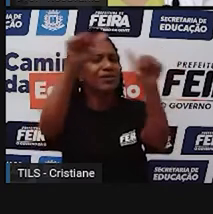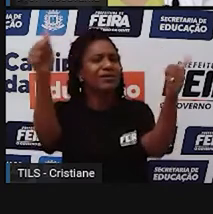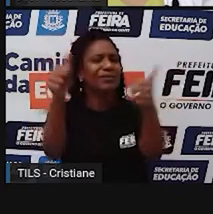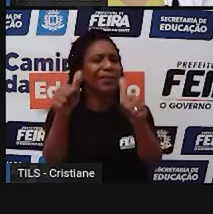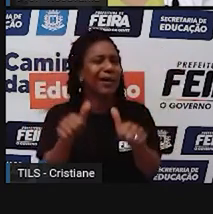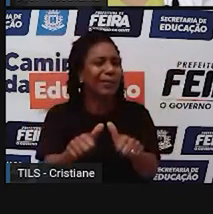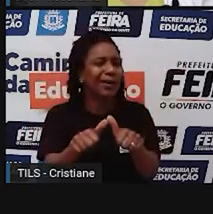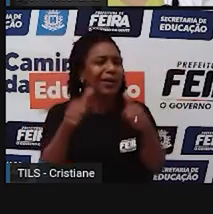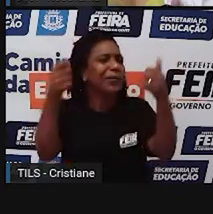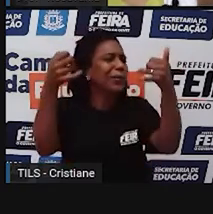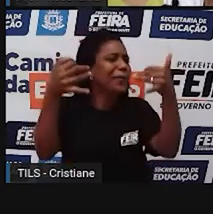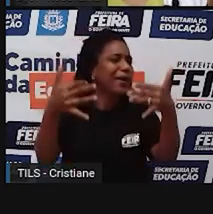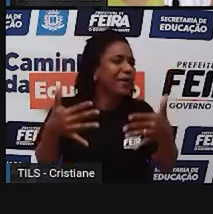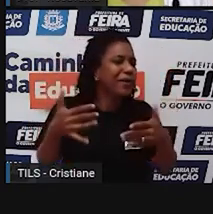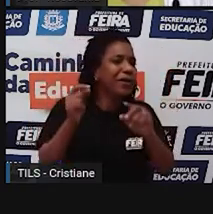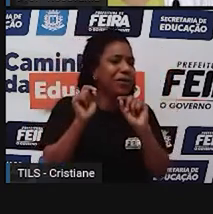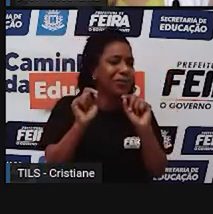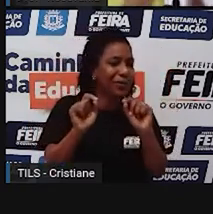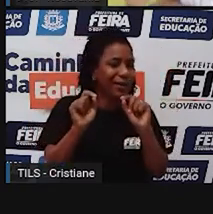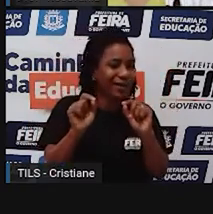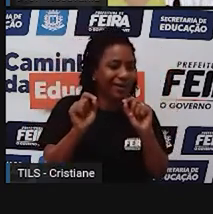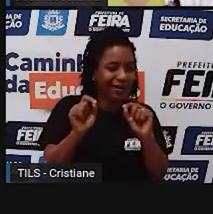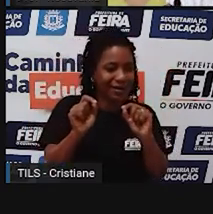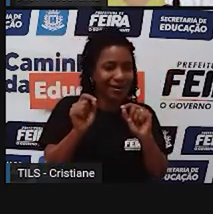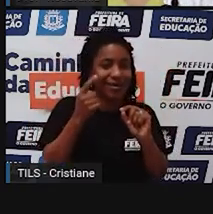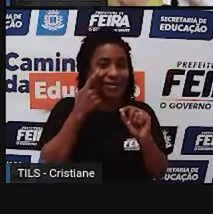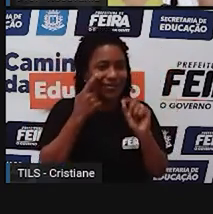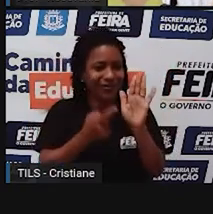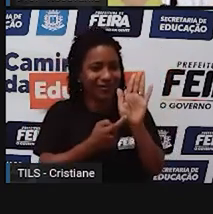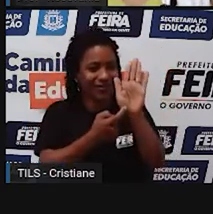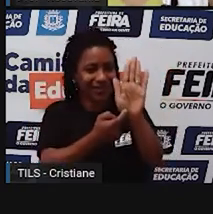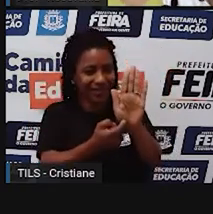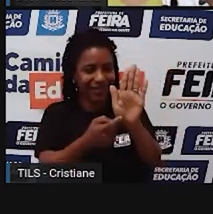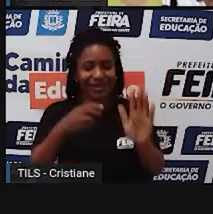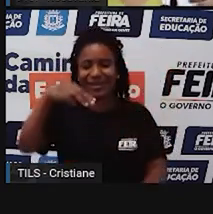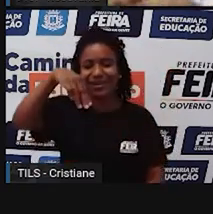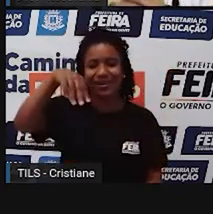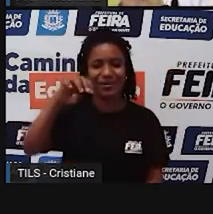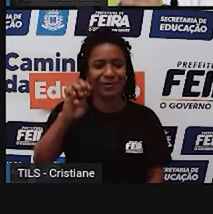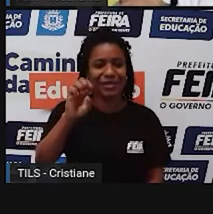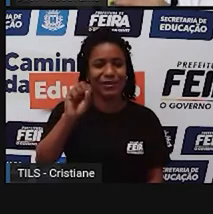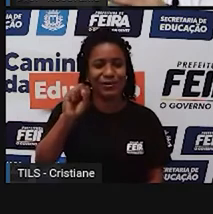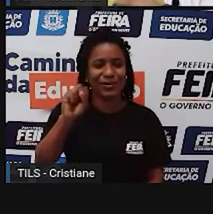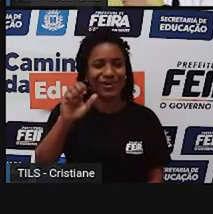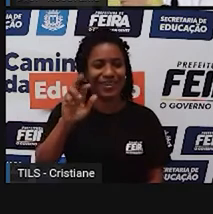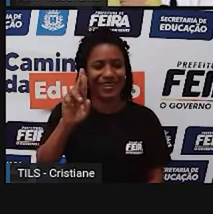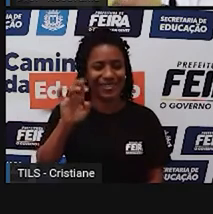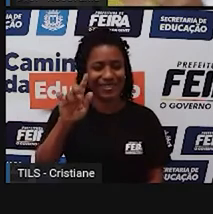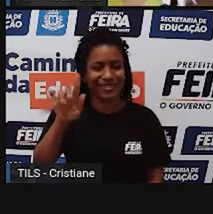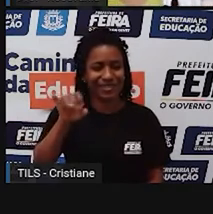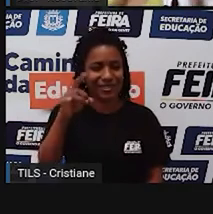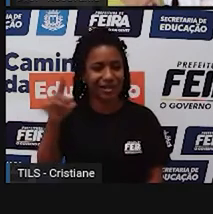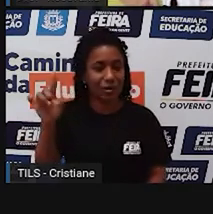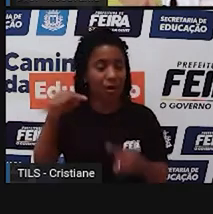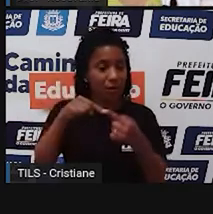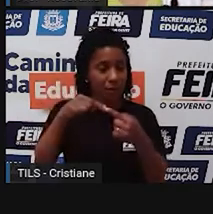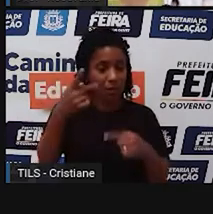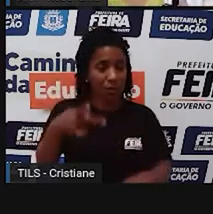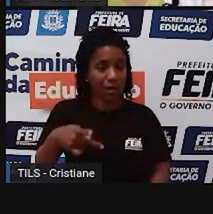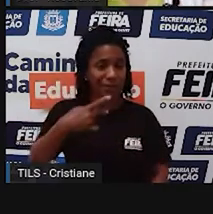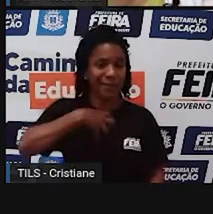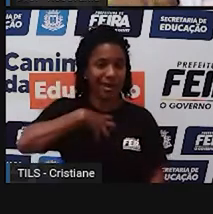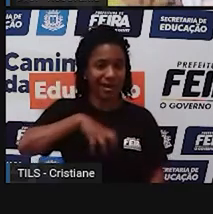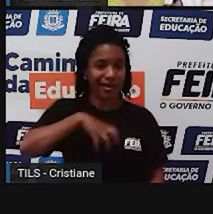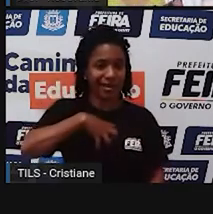está representando. Então, caso aí, mesmas regiões, então está representando a divisão regional da Bahia.